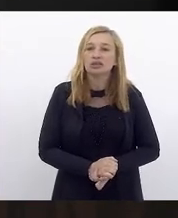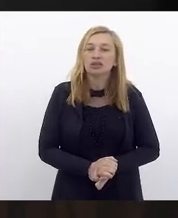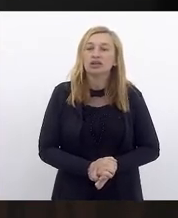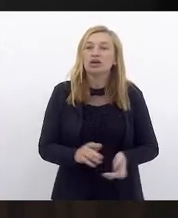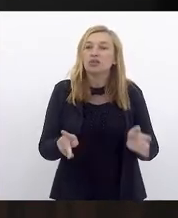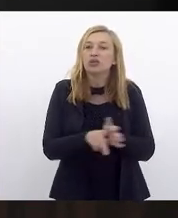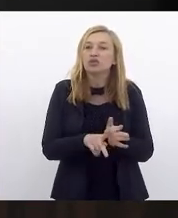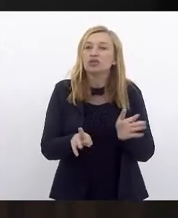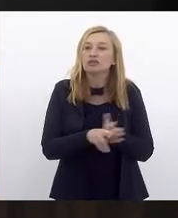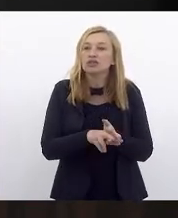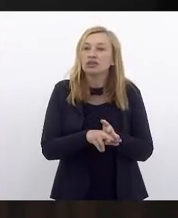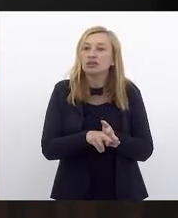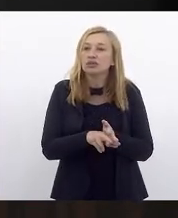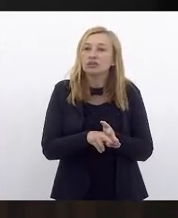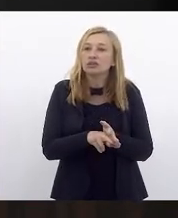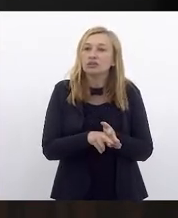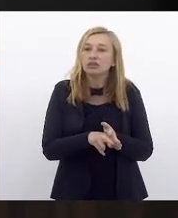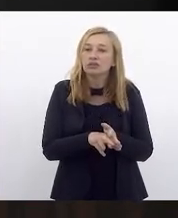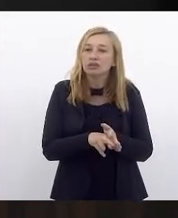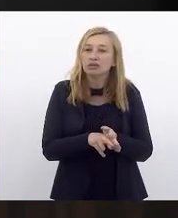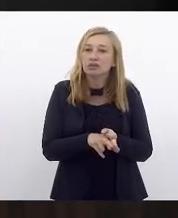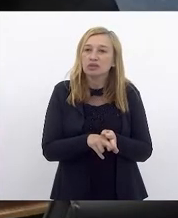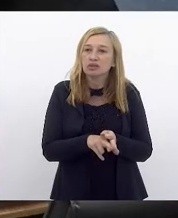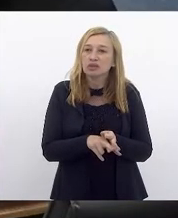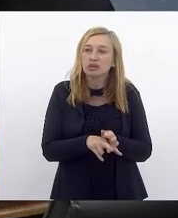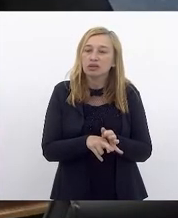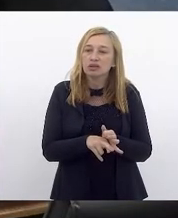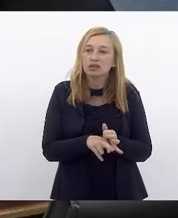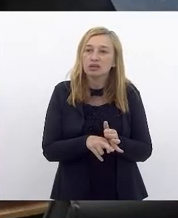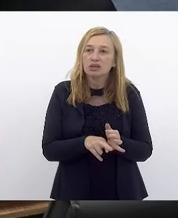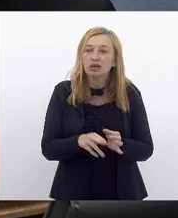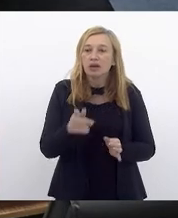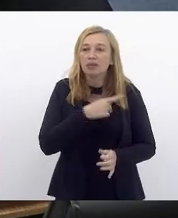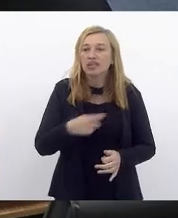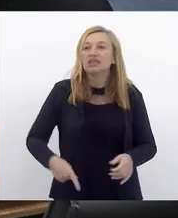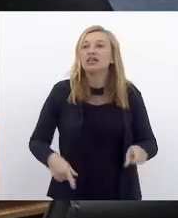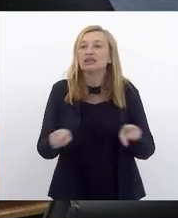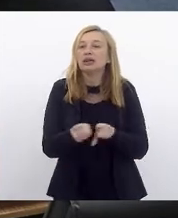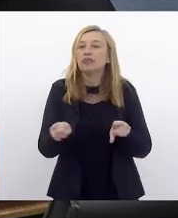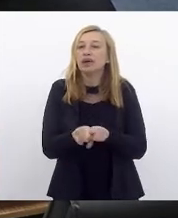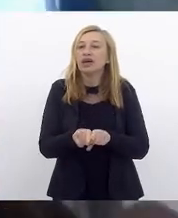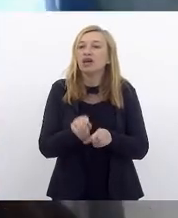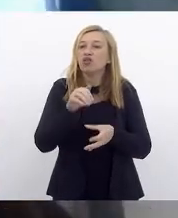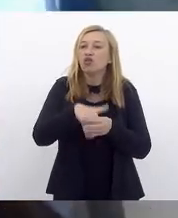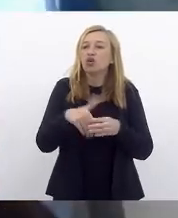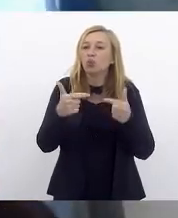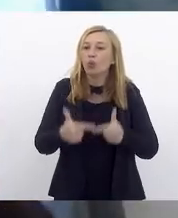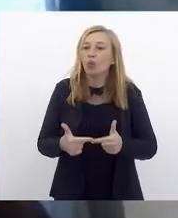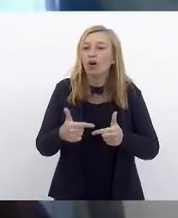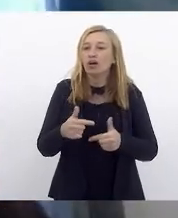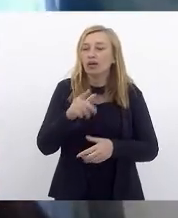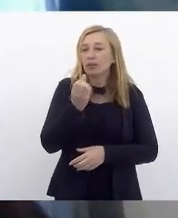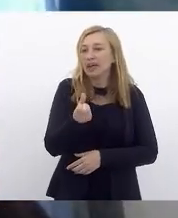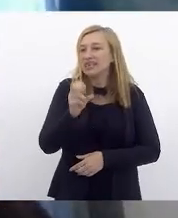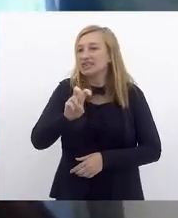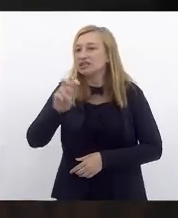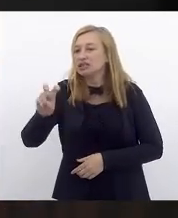Projeto de resolução... Presidente, também abstenção 655-2021.